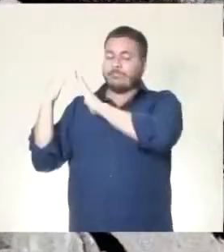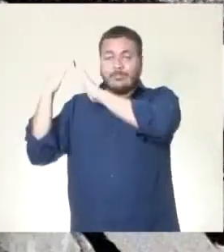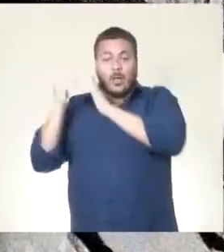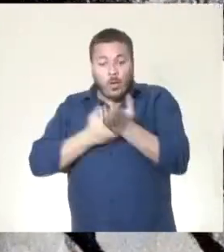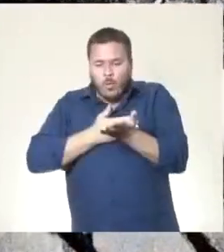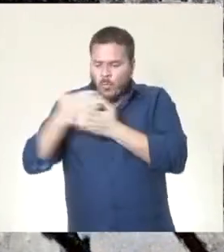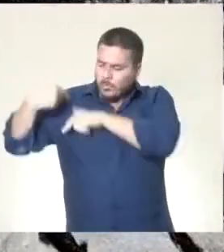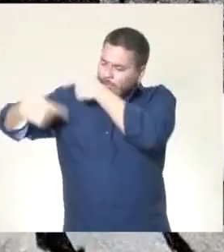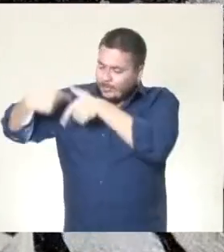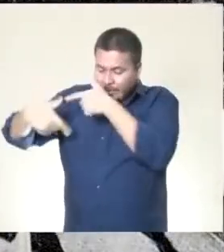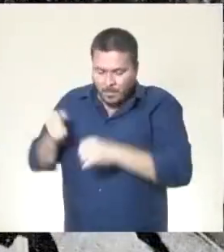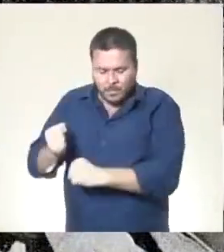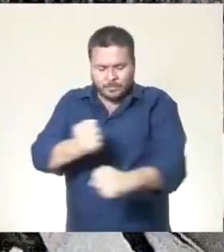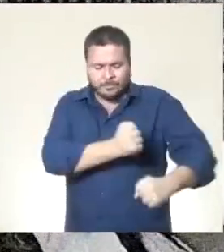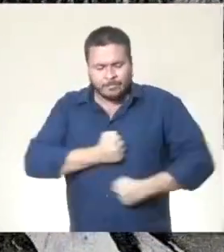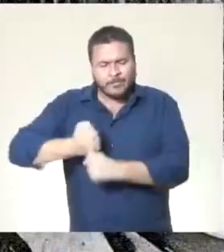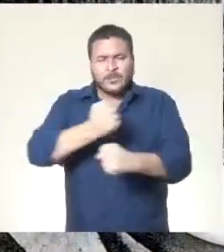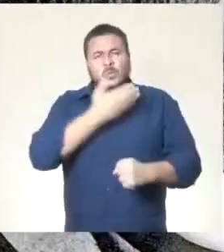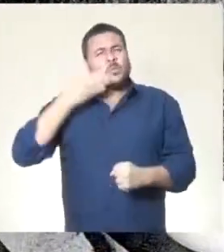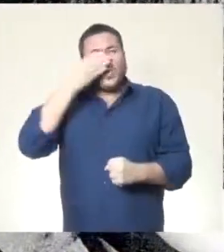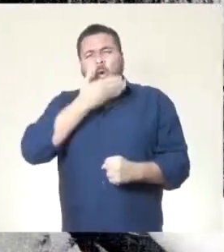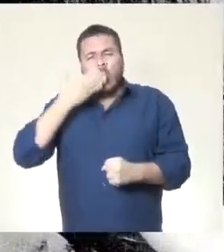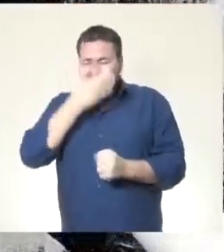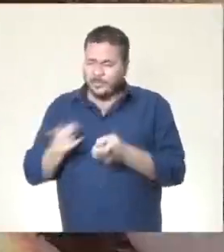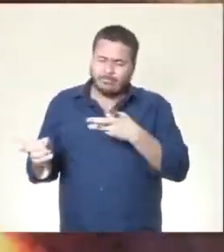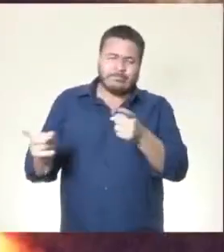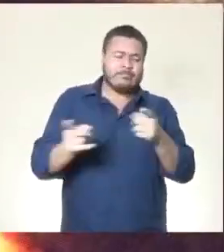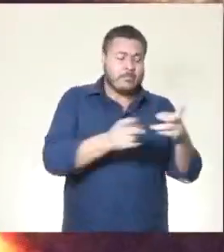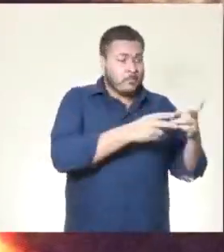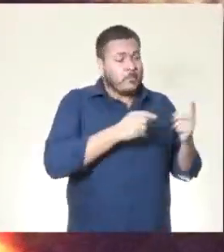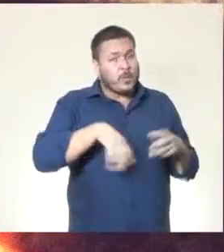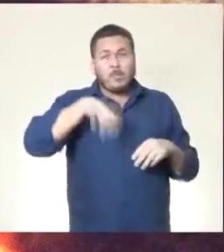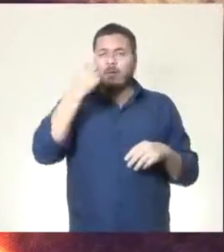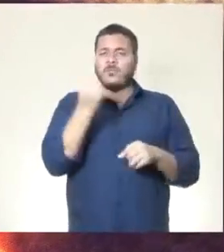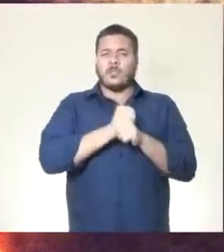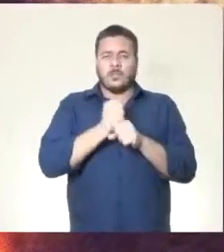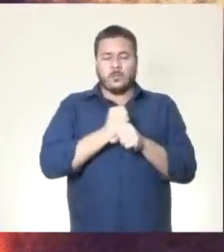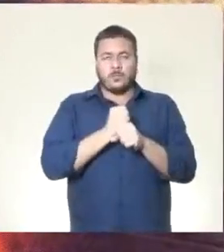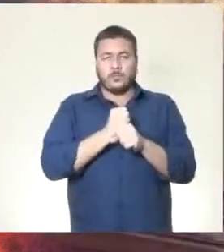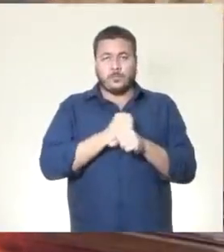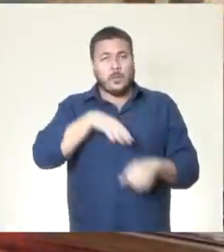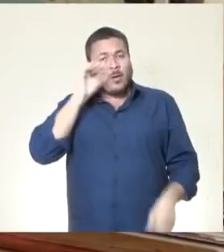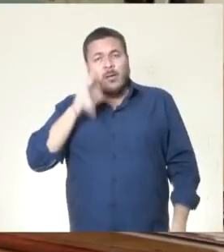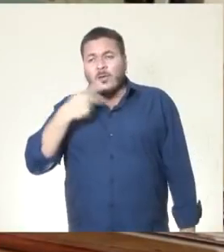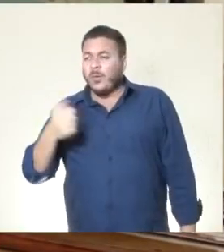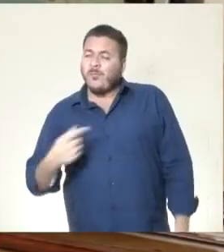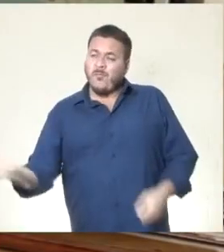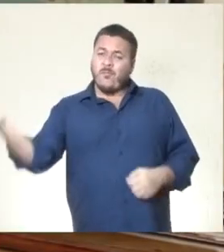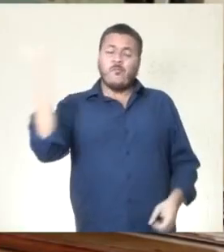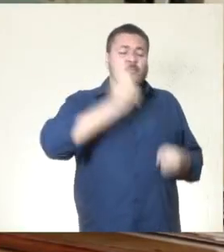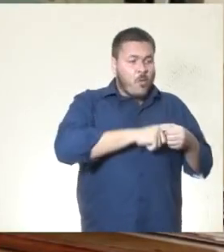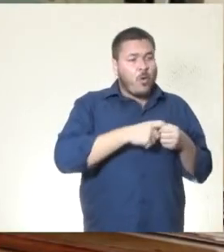Iniciou nova atividade, a de doceira, que vai desenvolver por mais de 20 anos. Eu voltei para